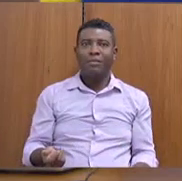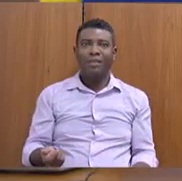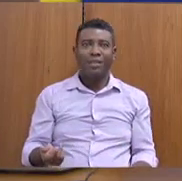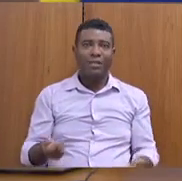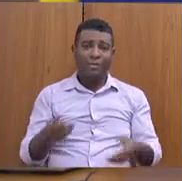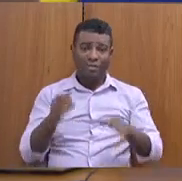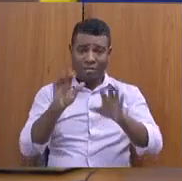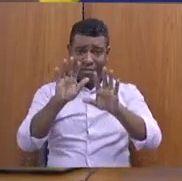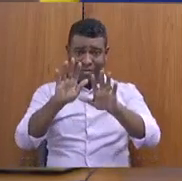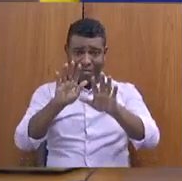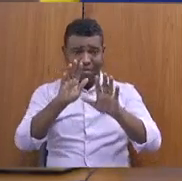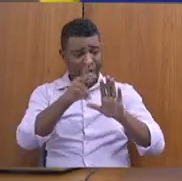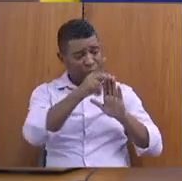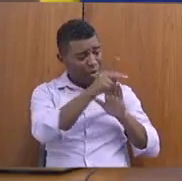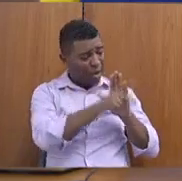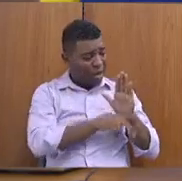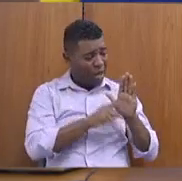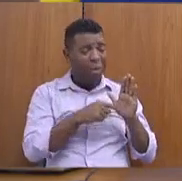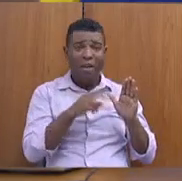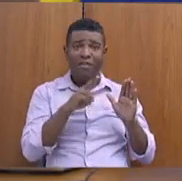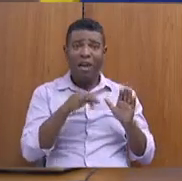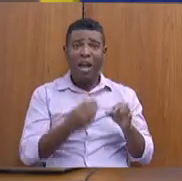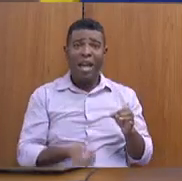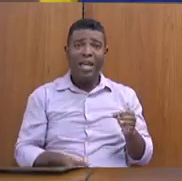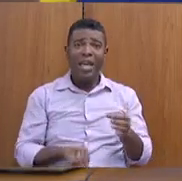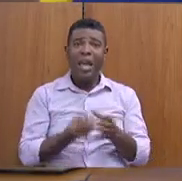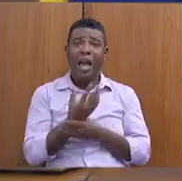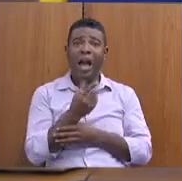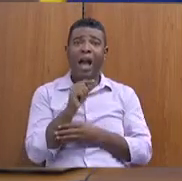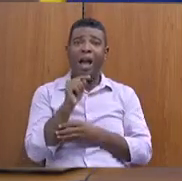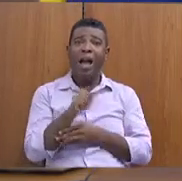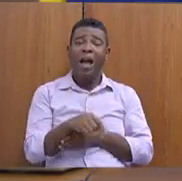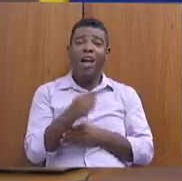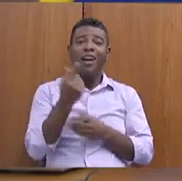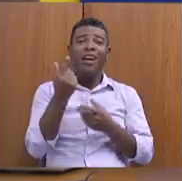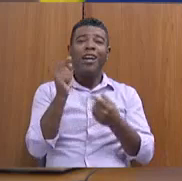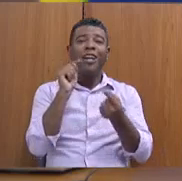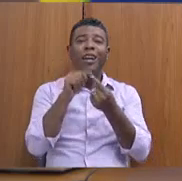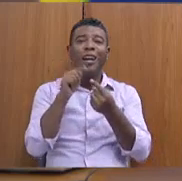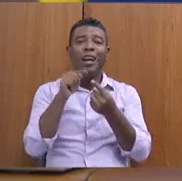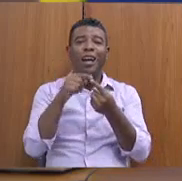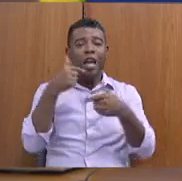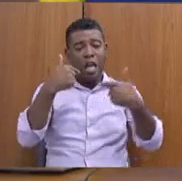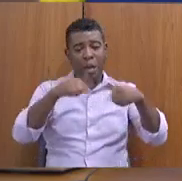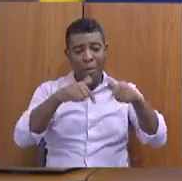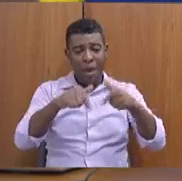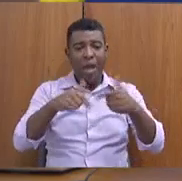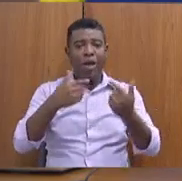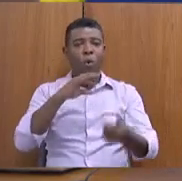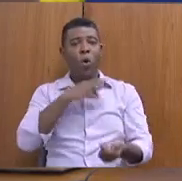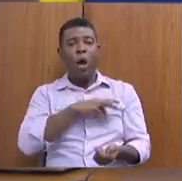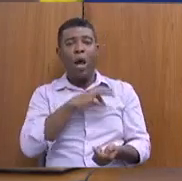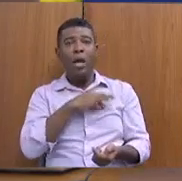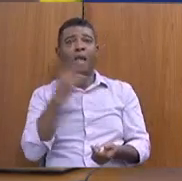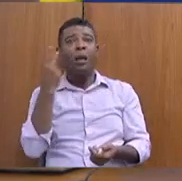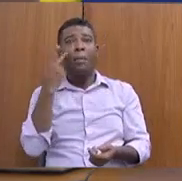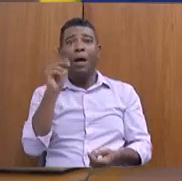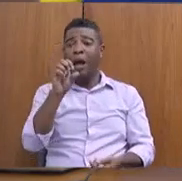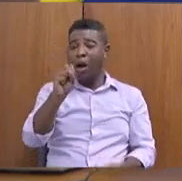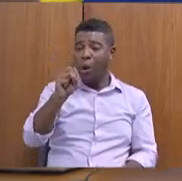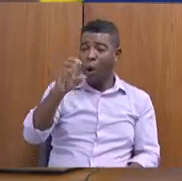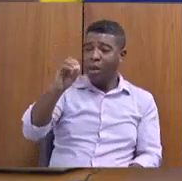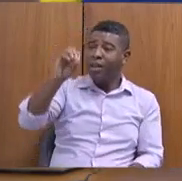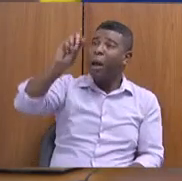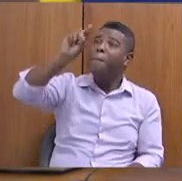um programa que gerará emprego e renda para 10 mil agricultores familiares que têm capacidade de levar leite para 80 mil famílias